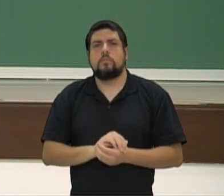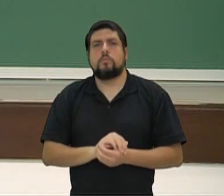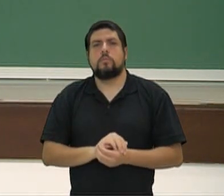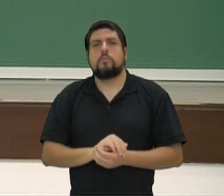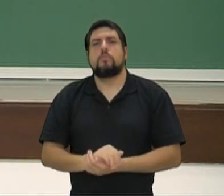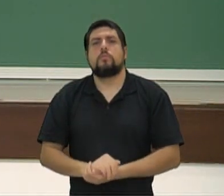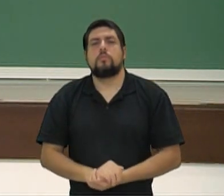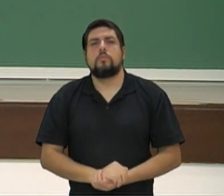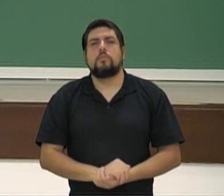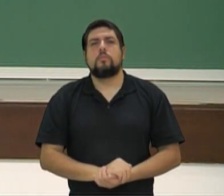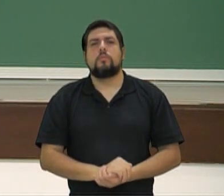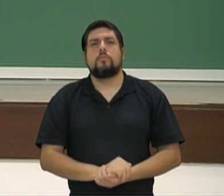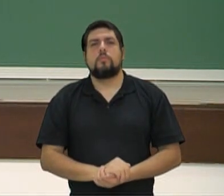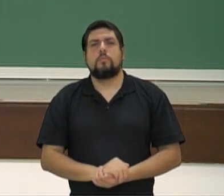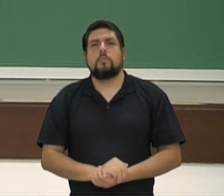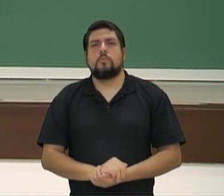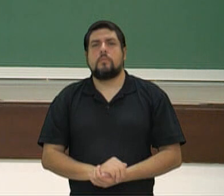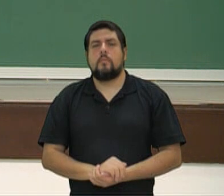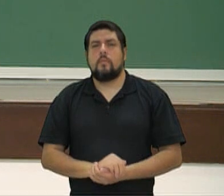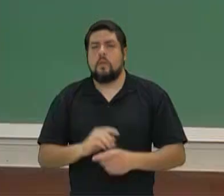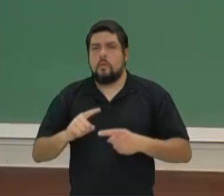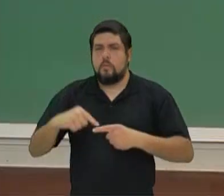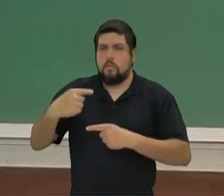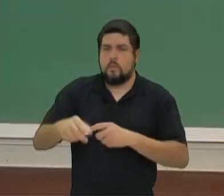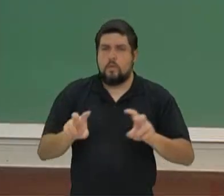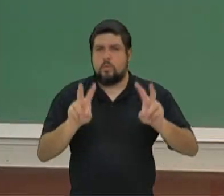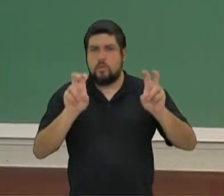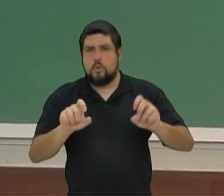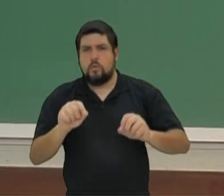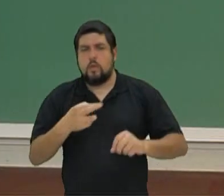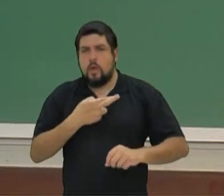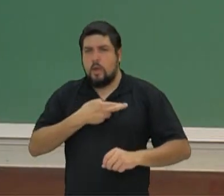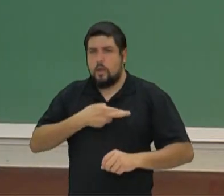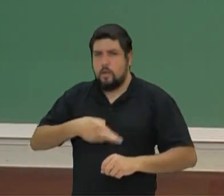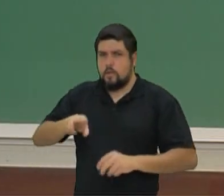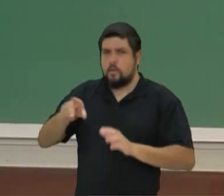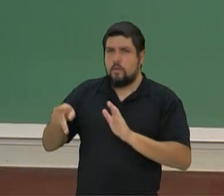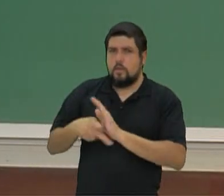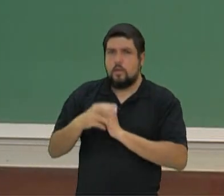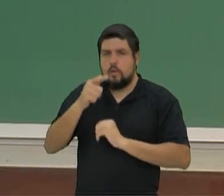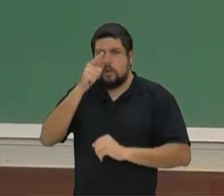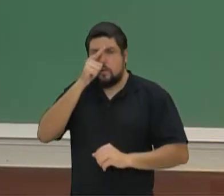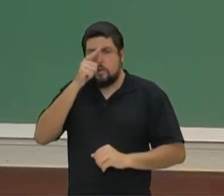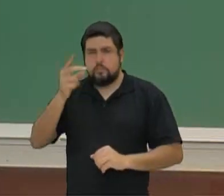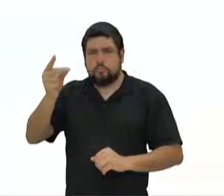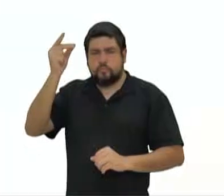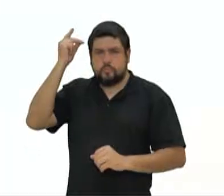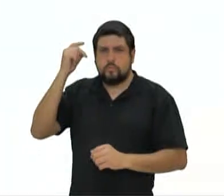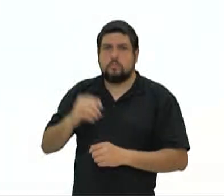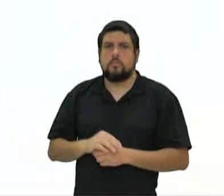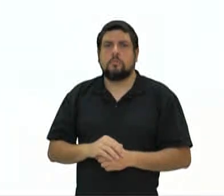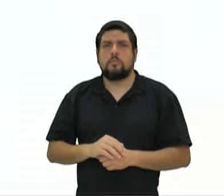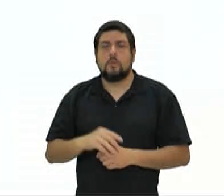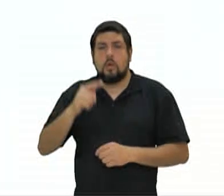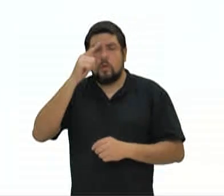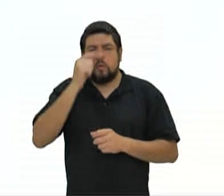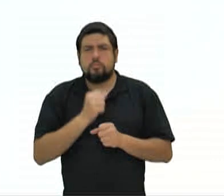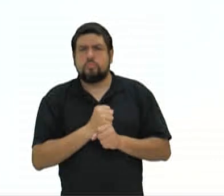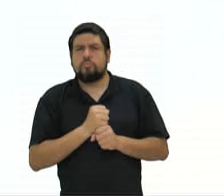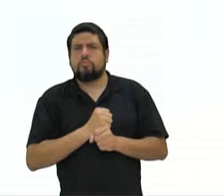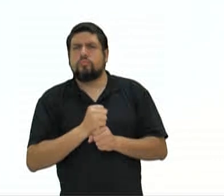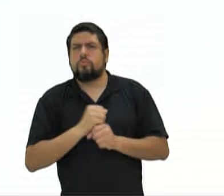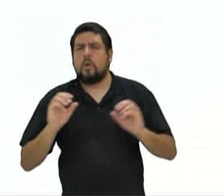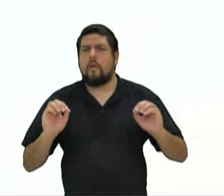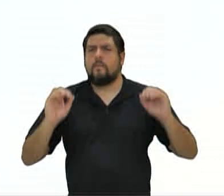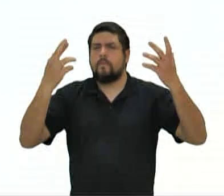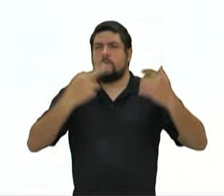coríntio. Vamos para o nosso próximo tema, religião na Grécia Antiga. Ao longo dos anos, os gregos faziam festas religiosas